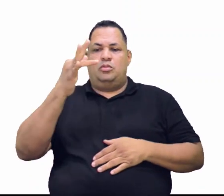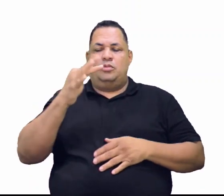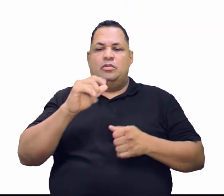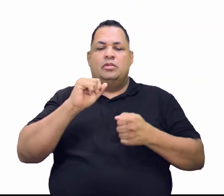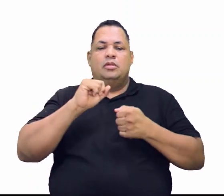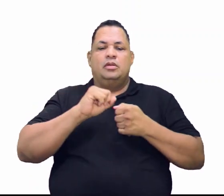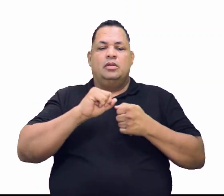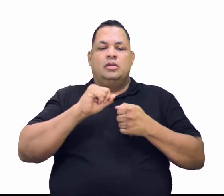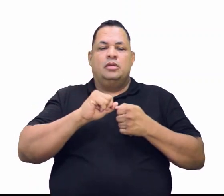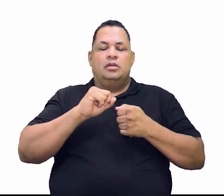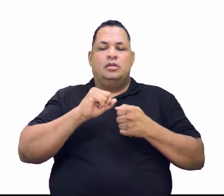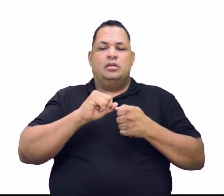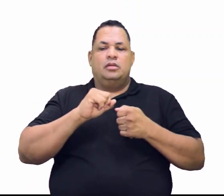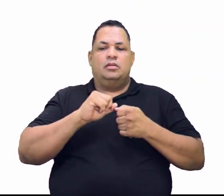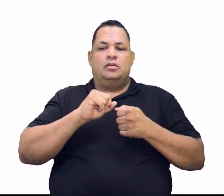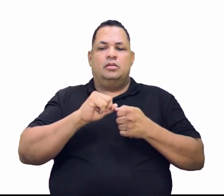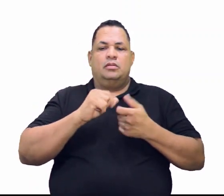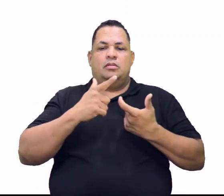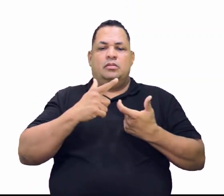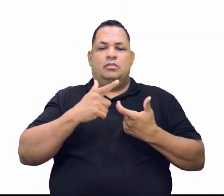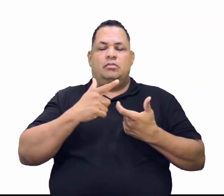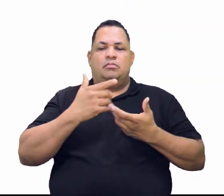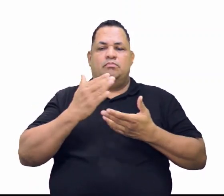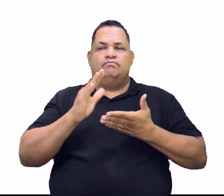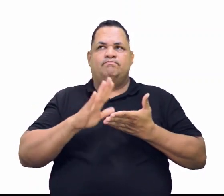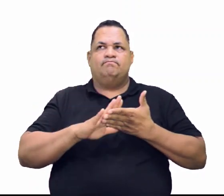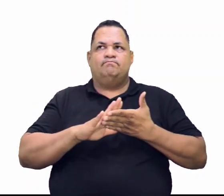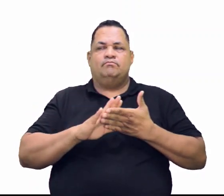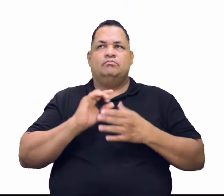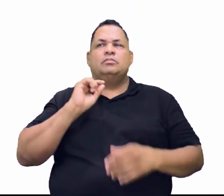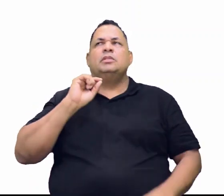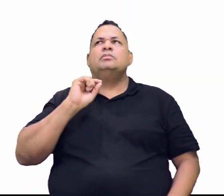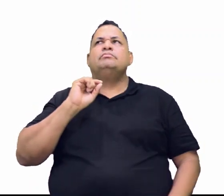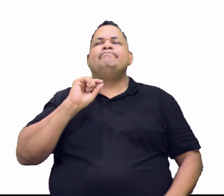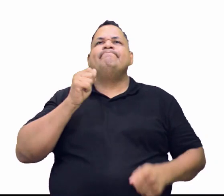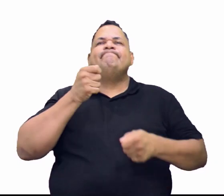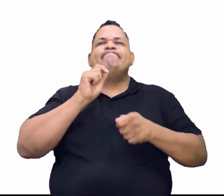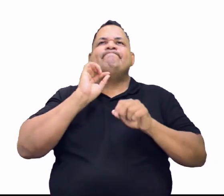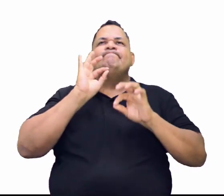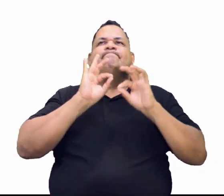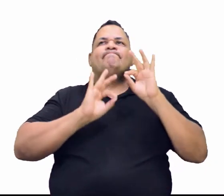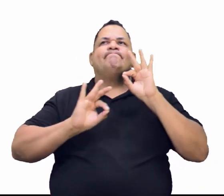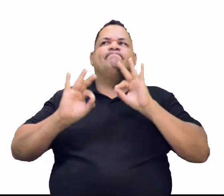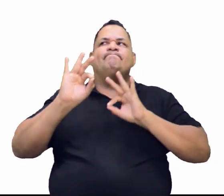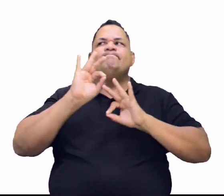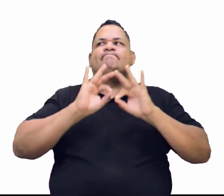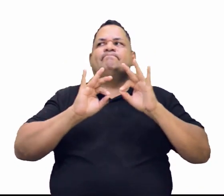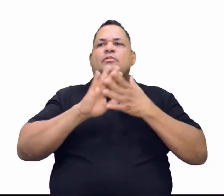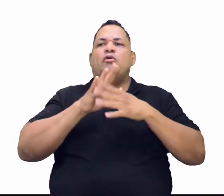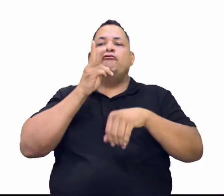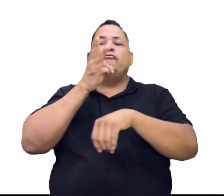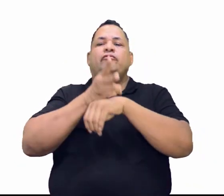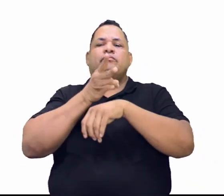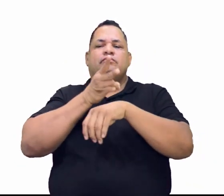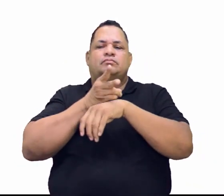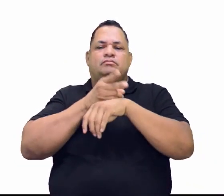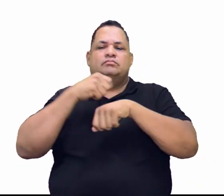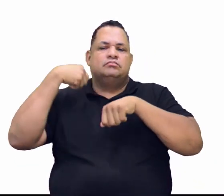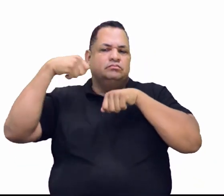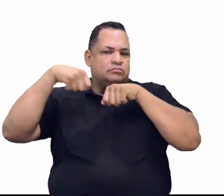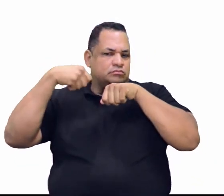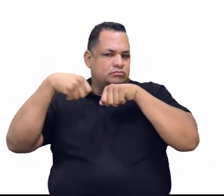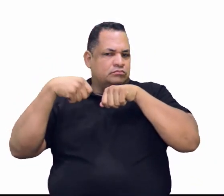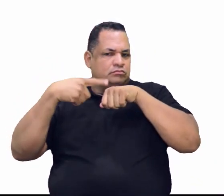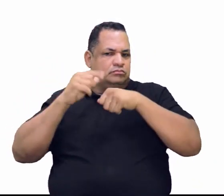externa para vocês. É uma